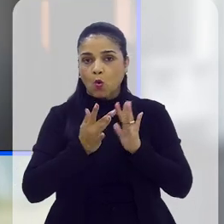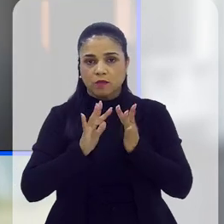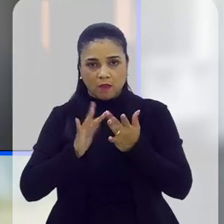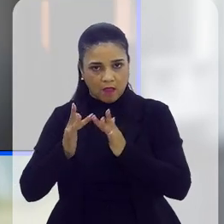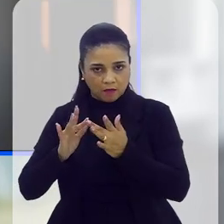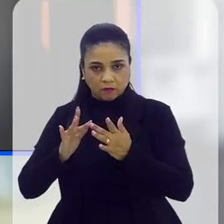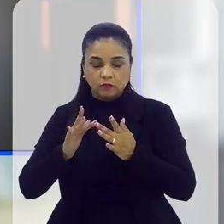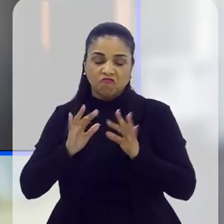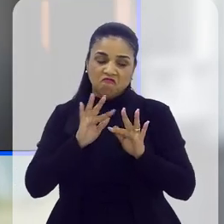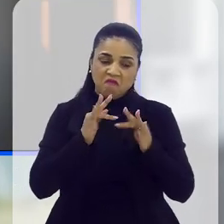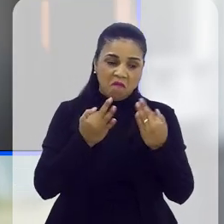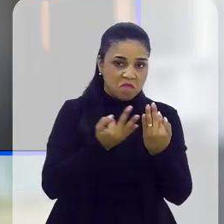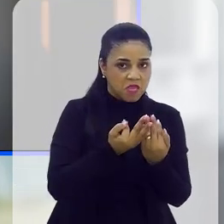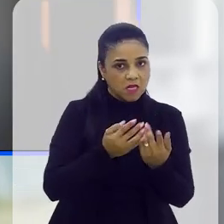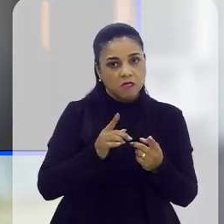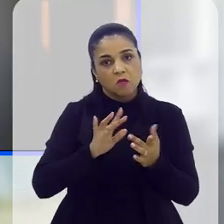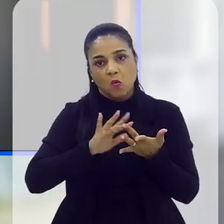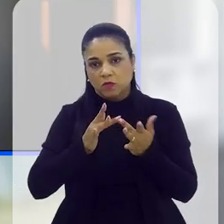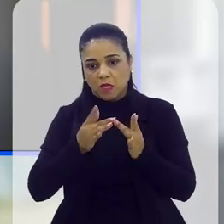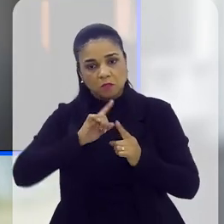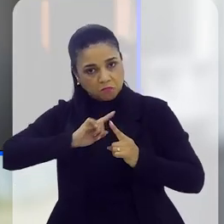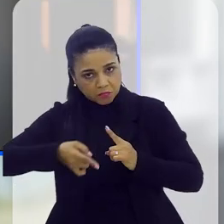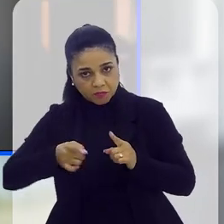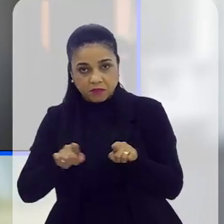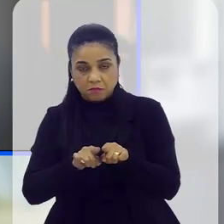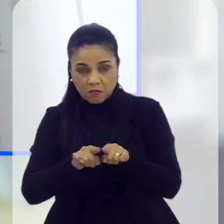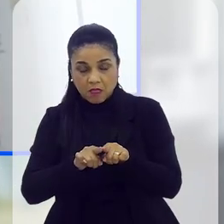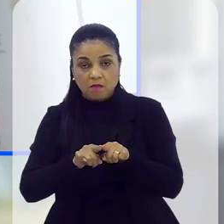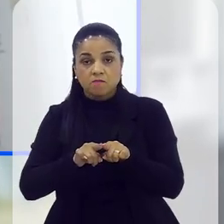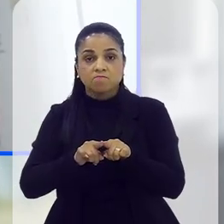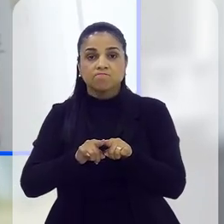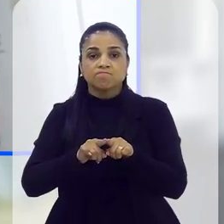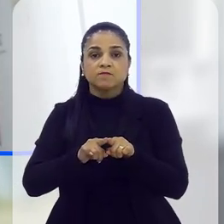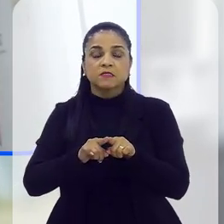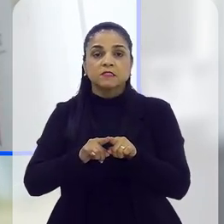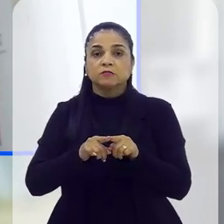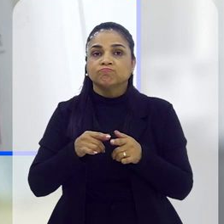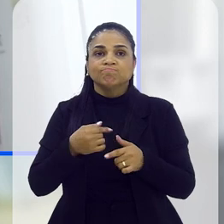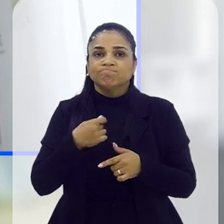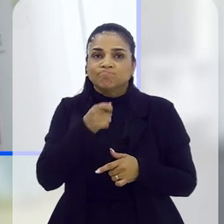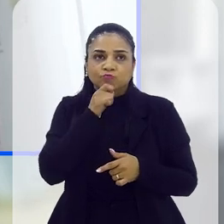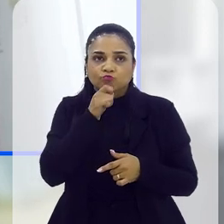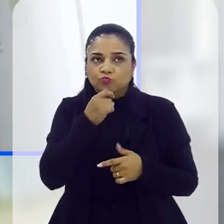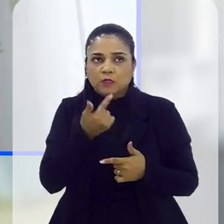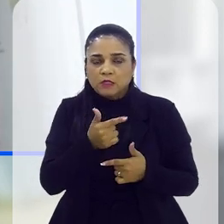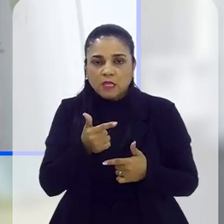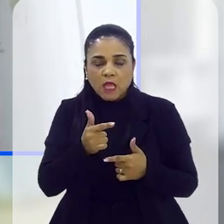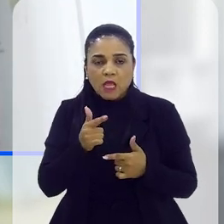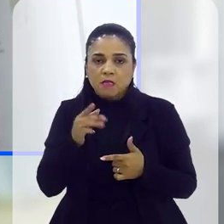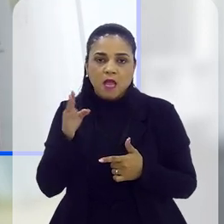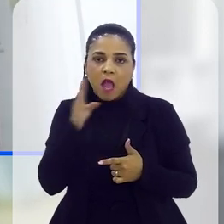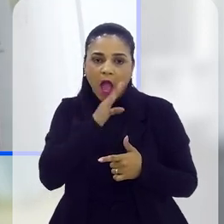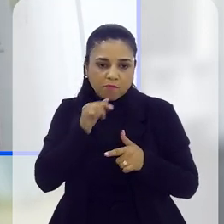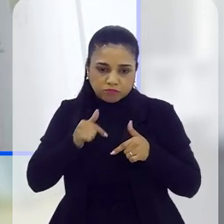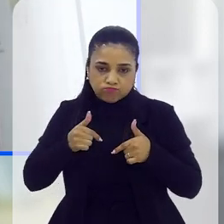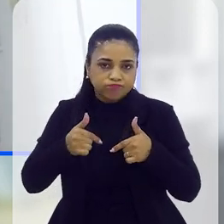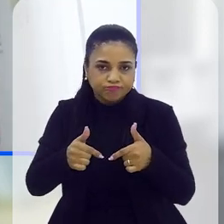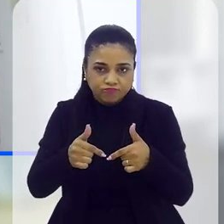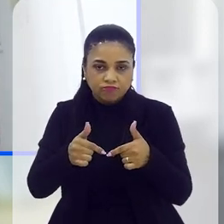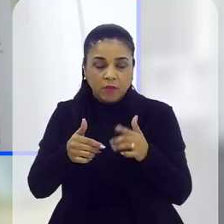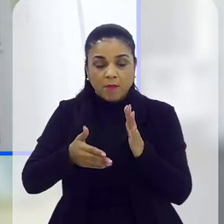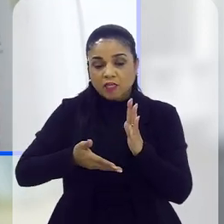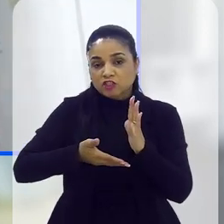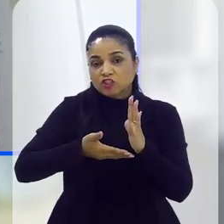com ela ou com seus familiares. mas nós não temos uma medida rápida